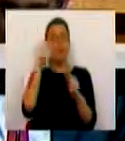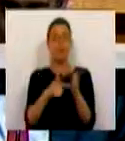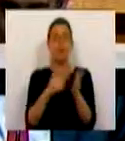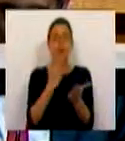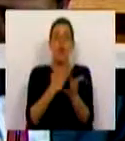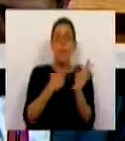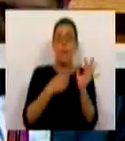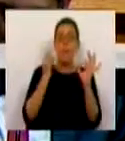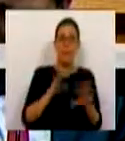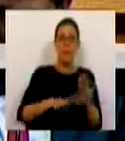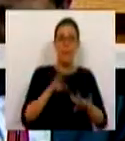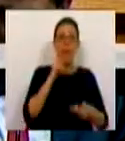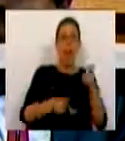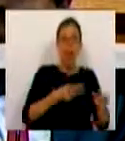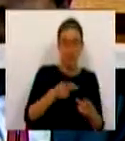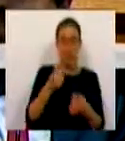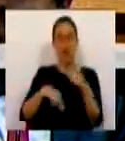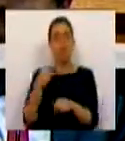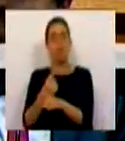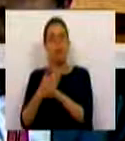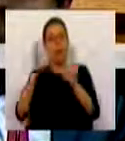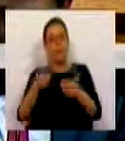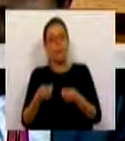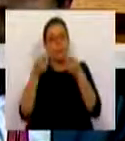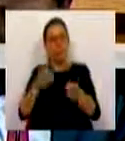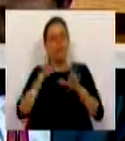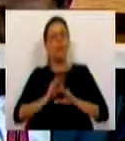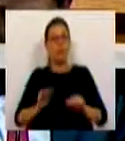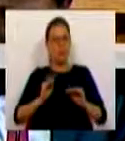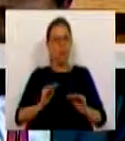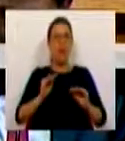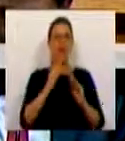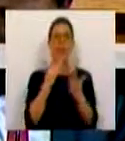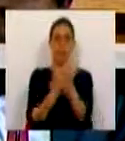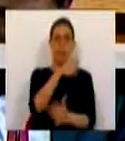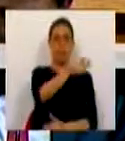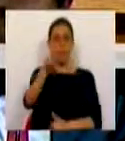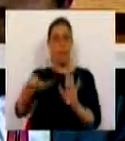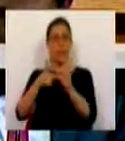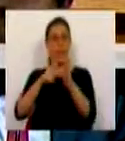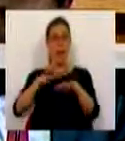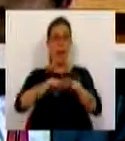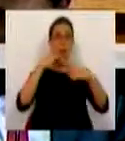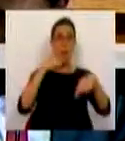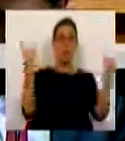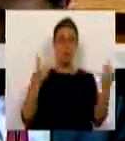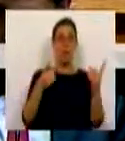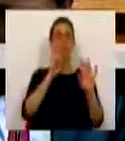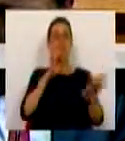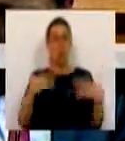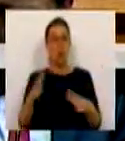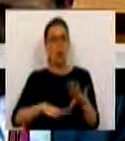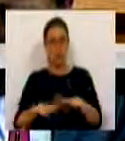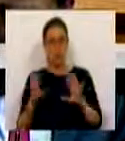só a necessidade da realização da avaliação, como também a necessidade de investir na formação e na capacitação dos técnicos de administração pública para a poderem